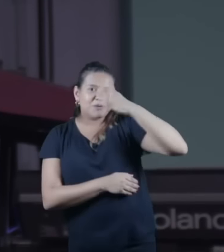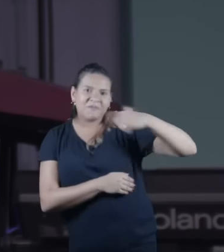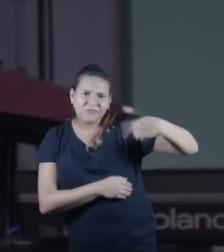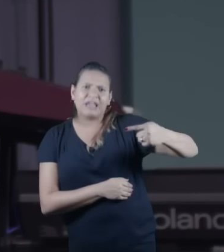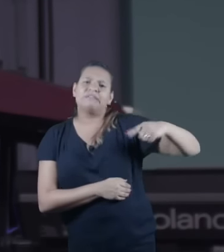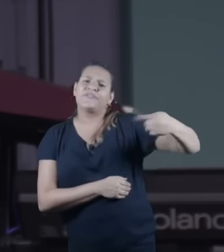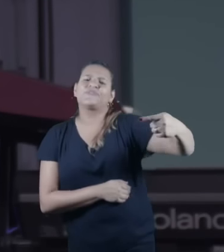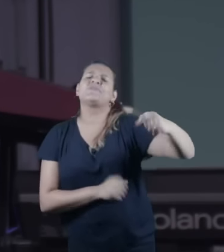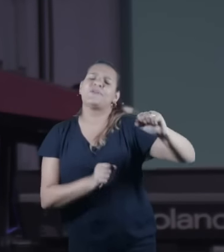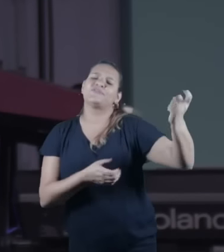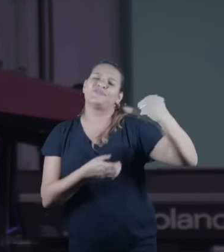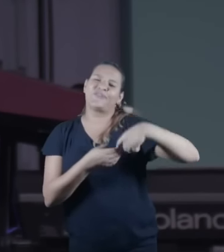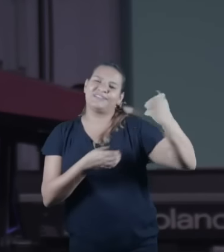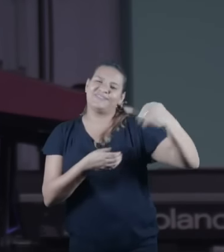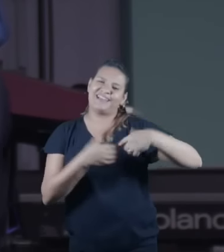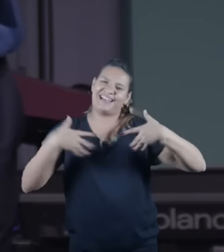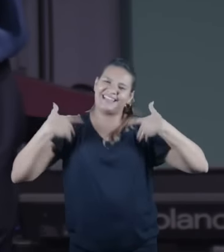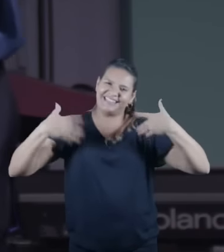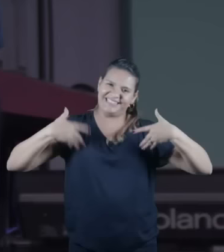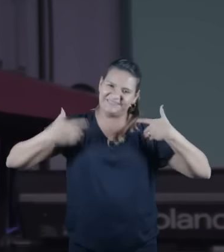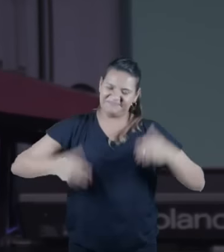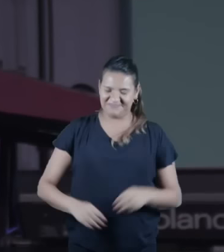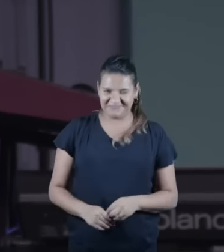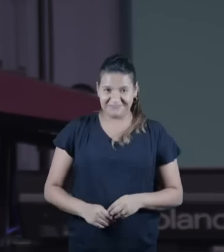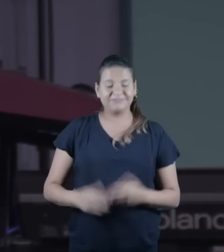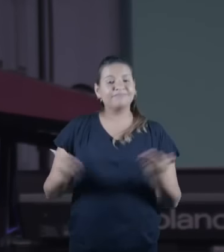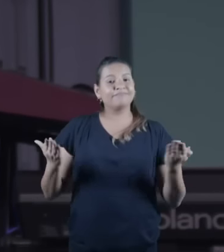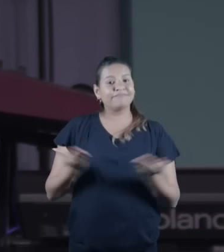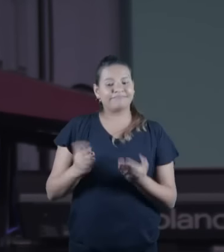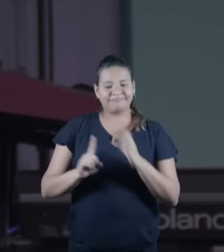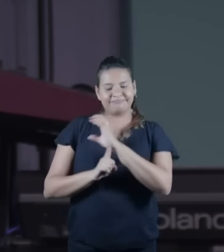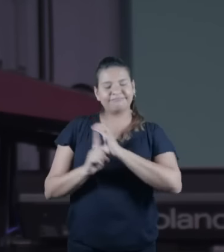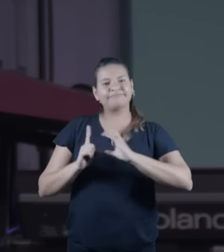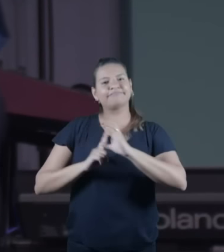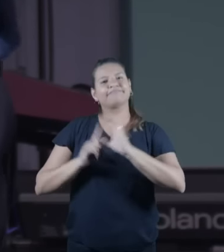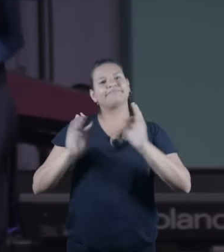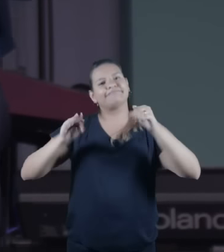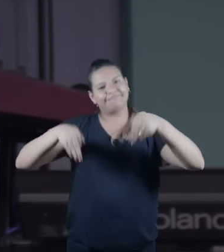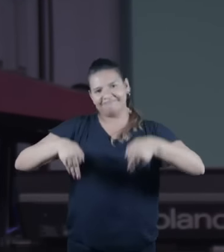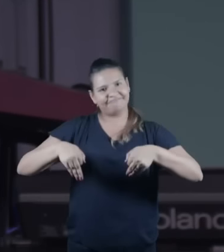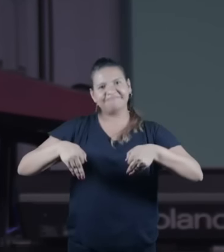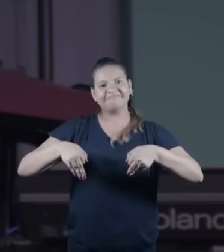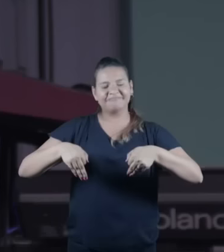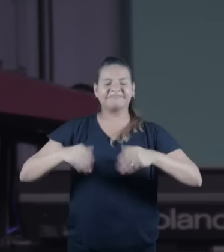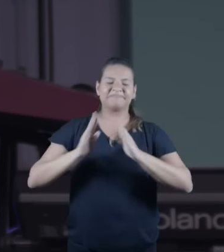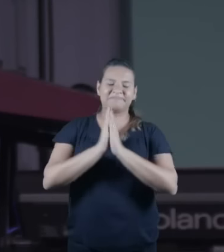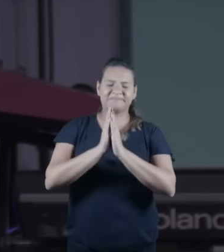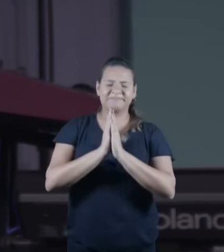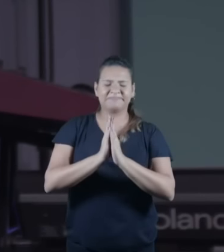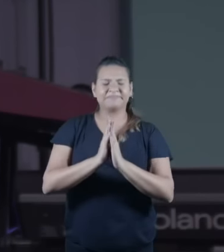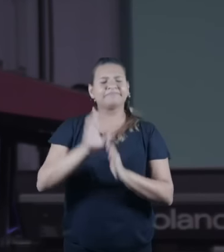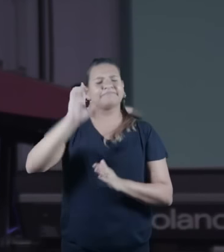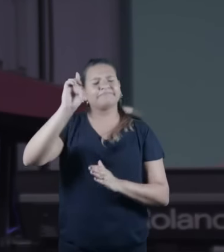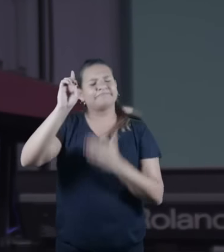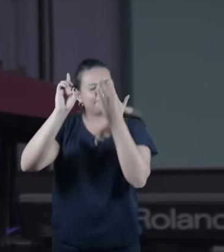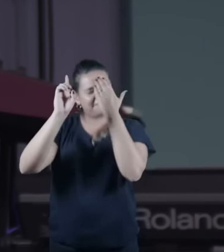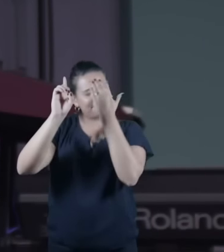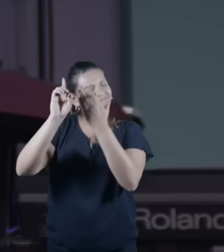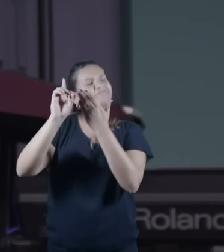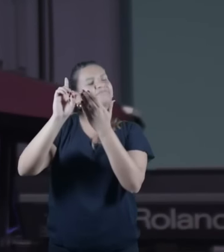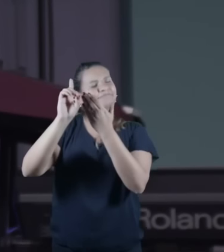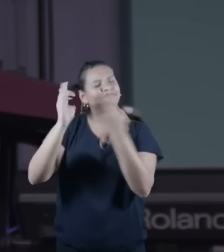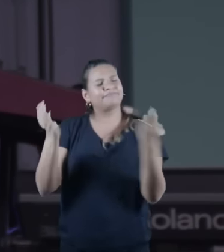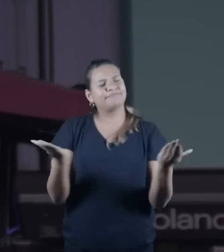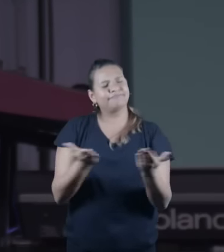alegria mesmo viu eu queria terminar esse culto com uma oração a Deus com a bênção pai nós agradecemos por esse